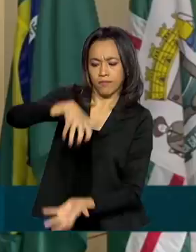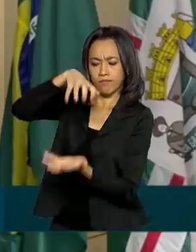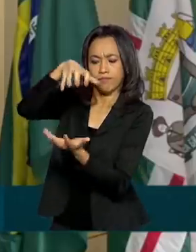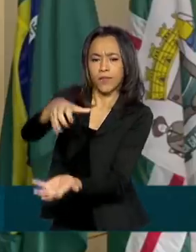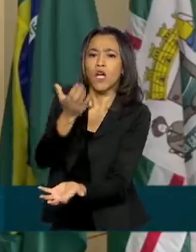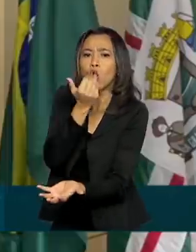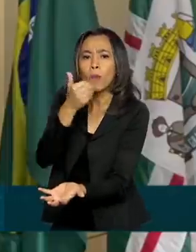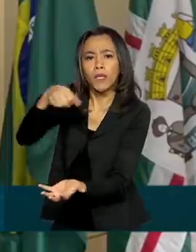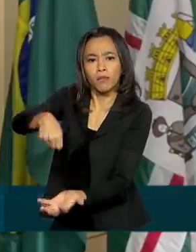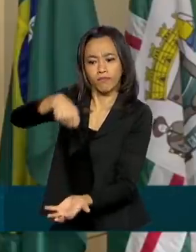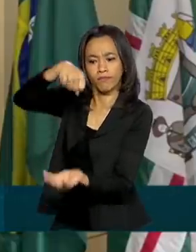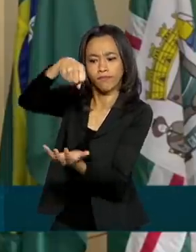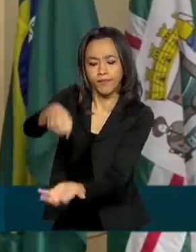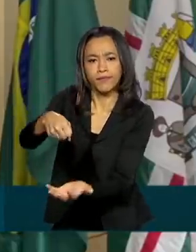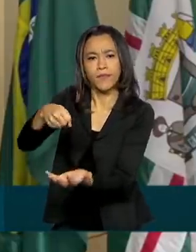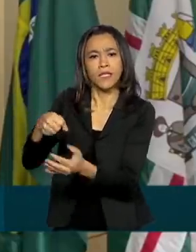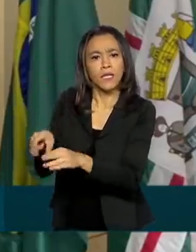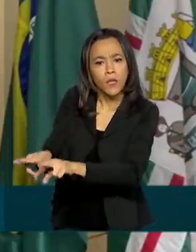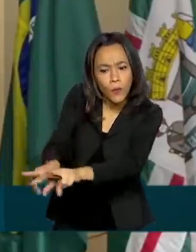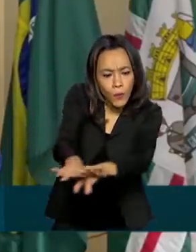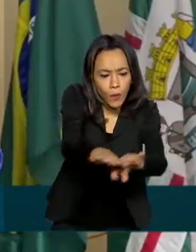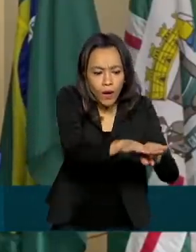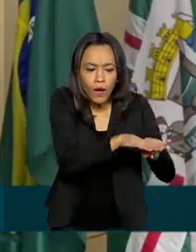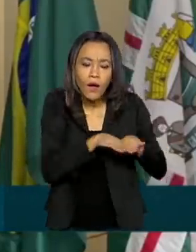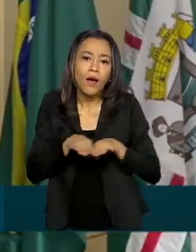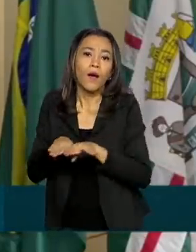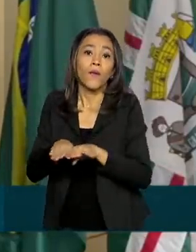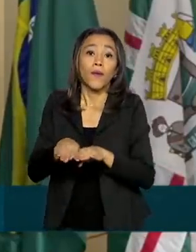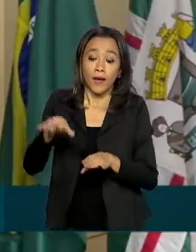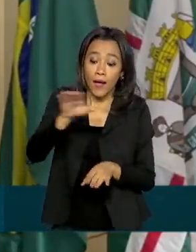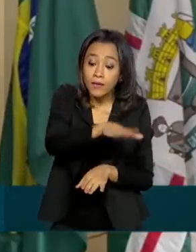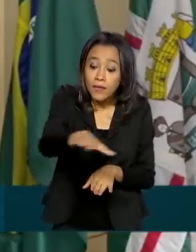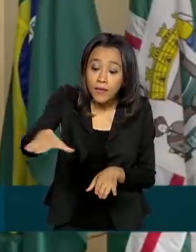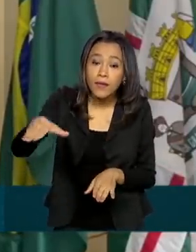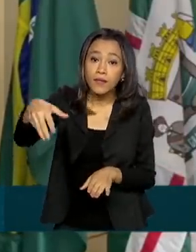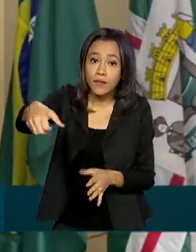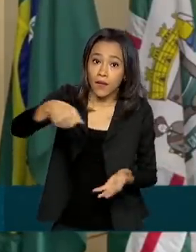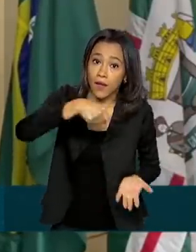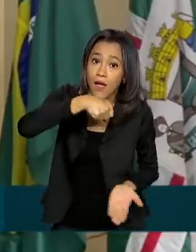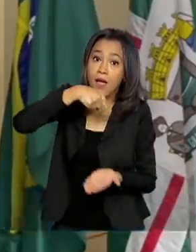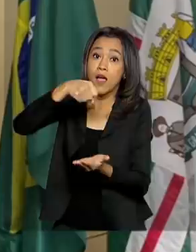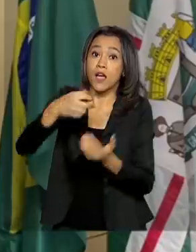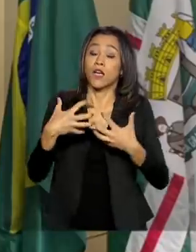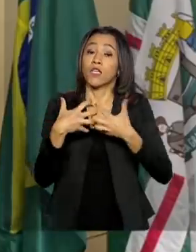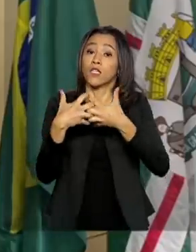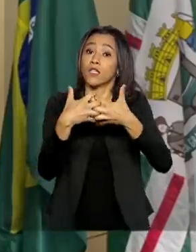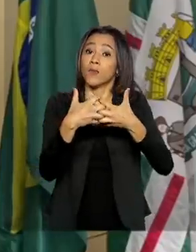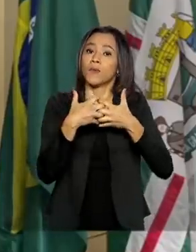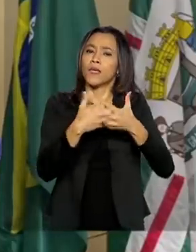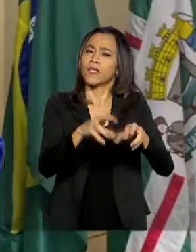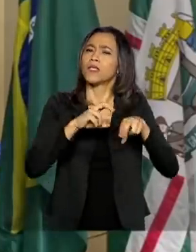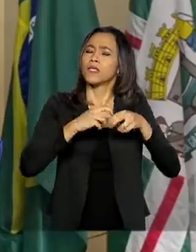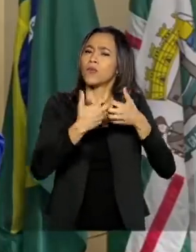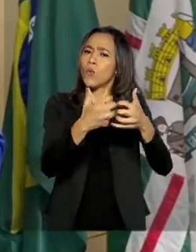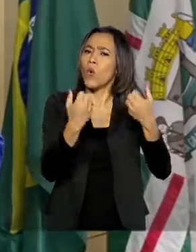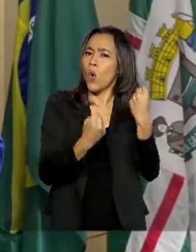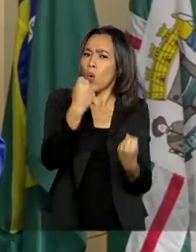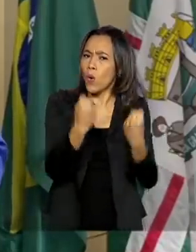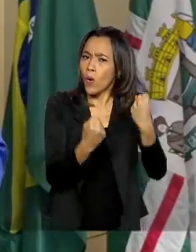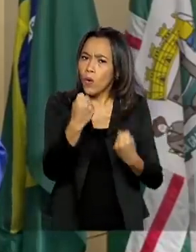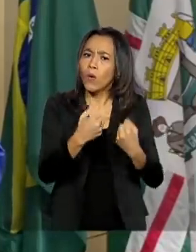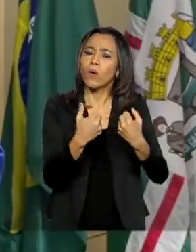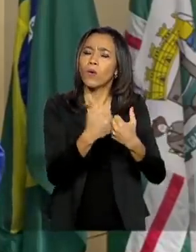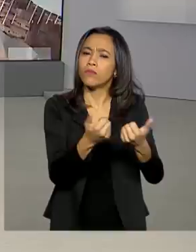padronizados e as crianças receberão os kits através do transporte escolar que deixará na casa de